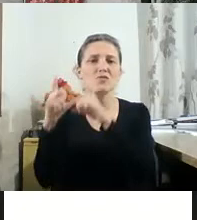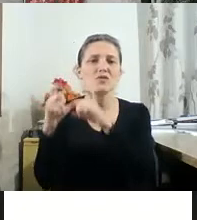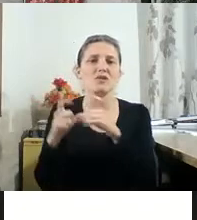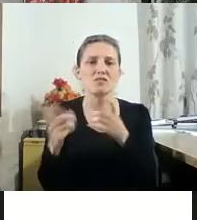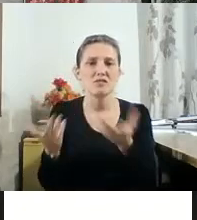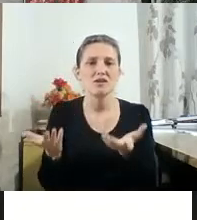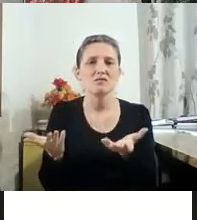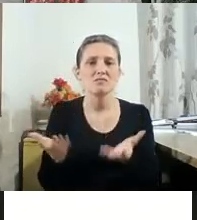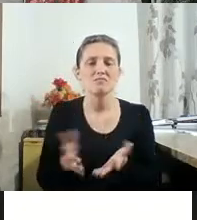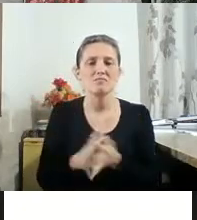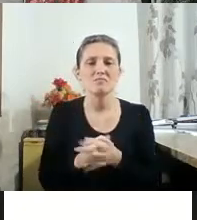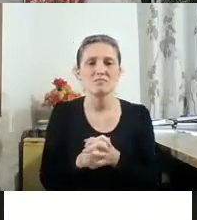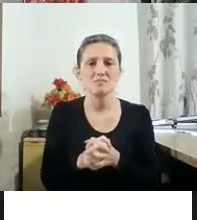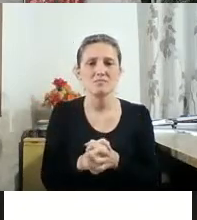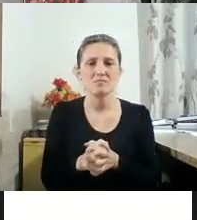de tempo.